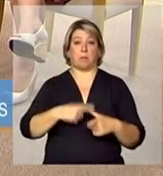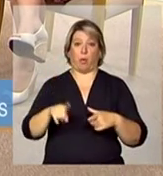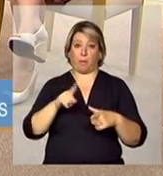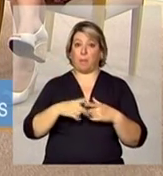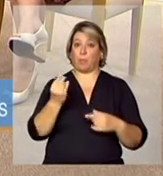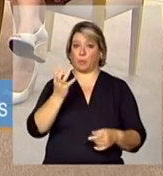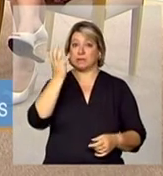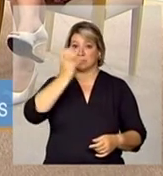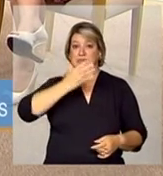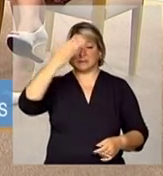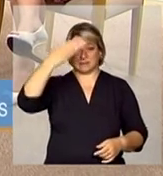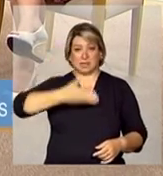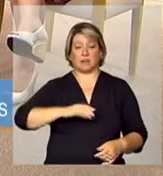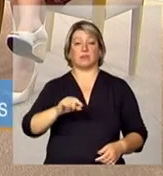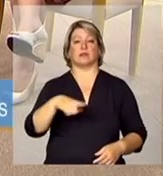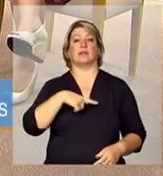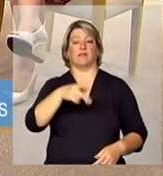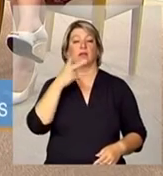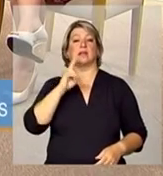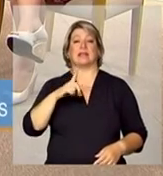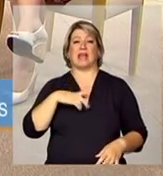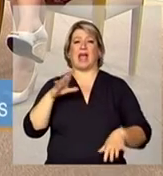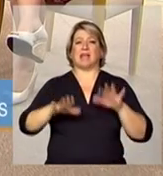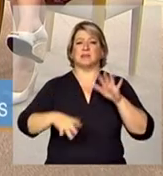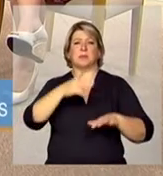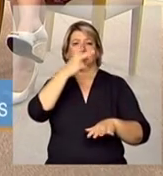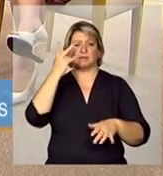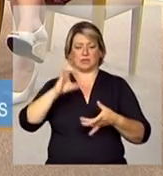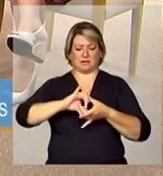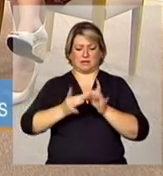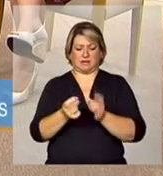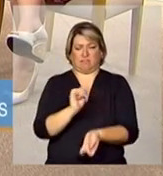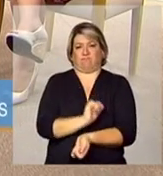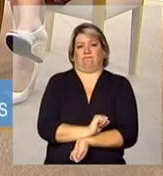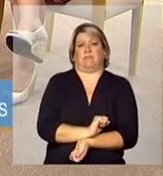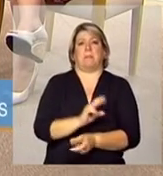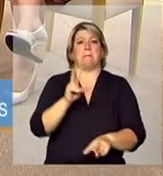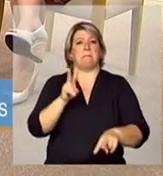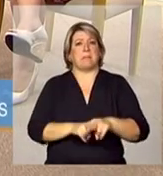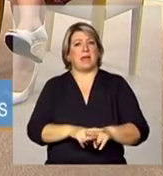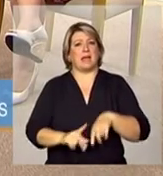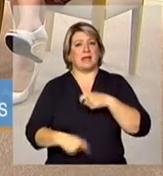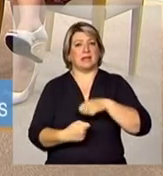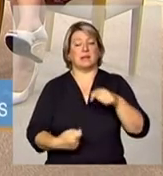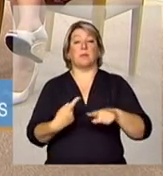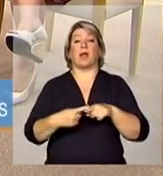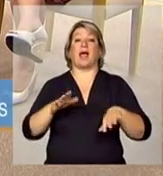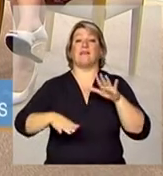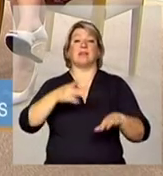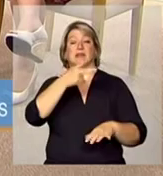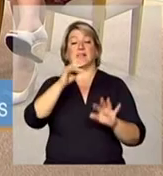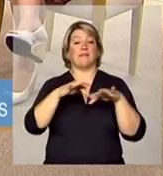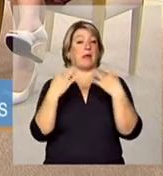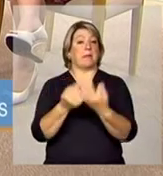você mesmo citou que tinha aí pessoas acorrentadas, talvez até porque a família não soubesse o que fazer com ela. Qual é o papel do governo nesse